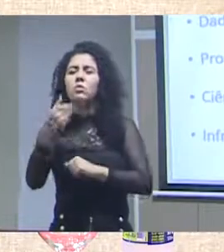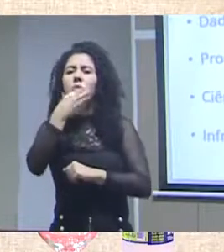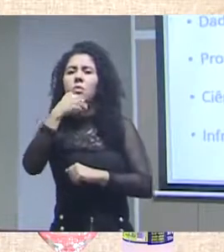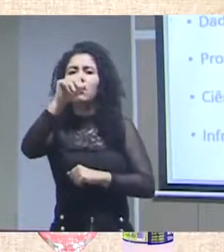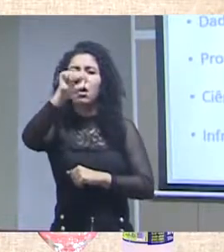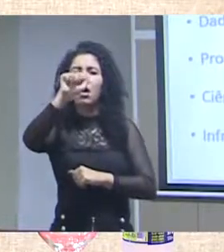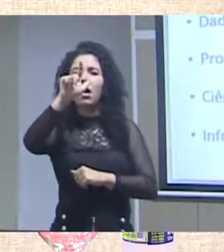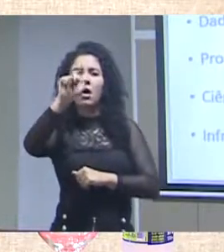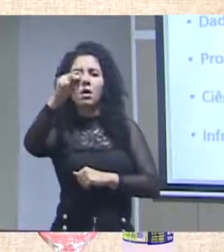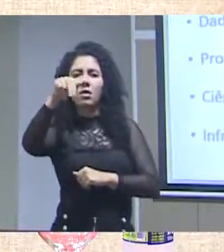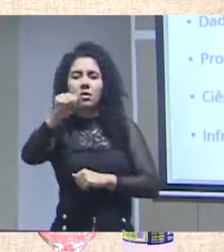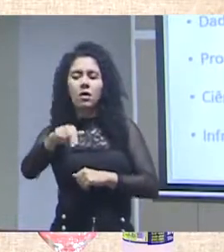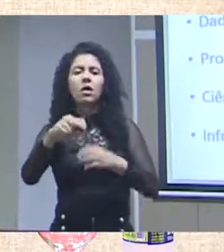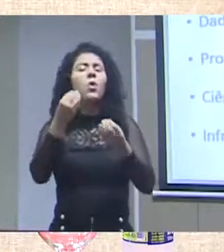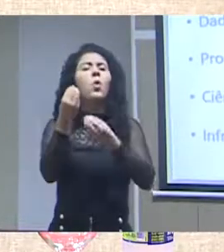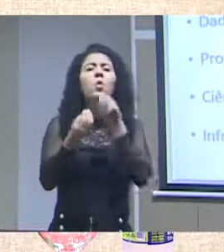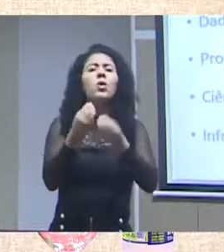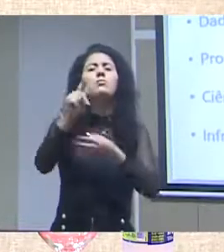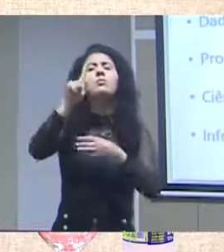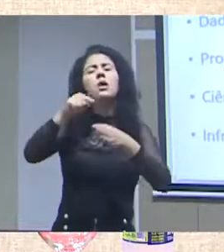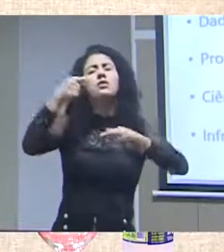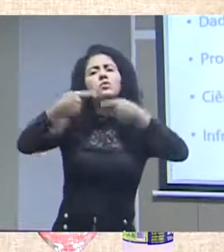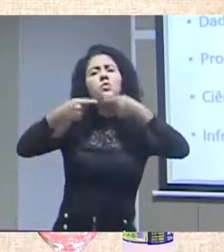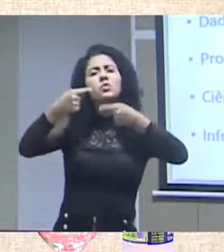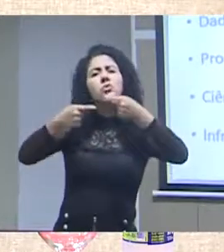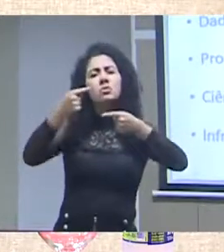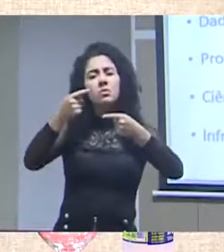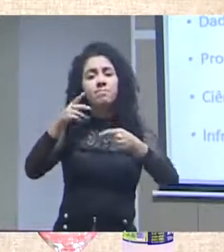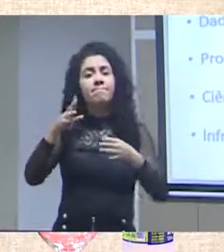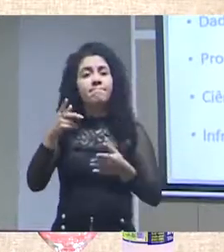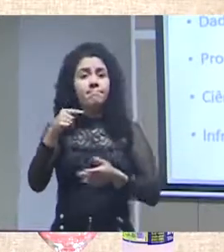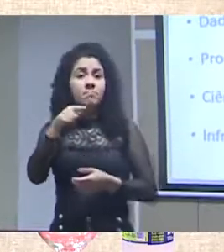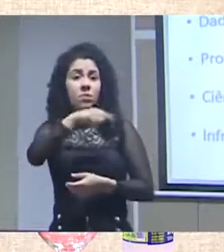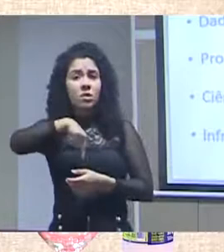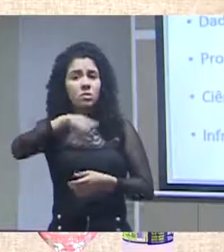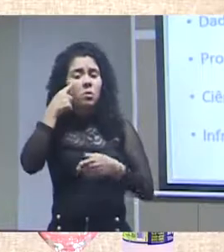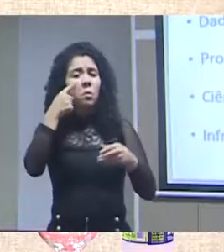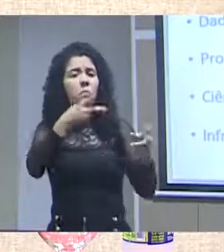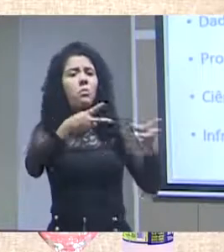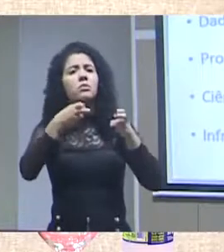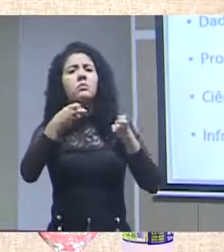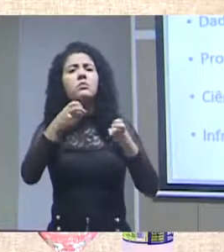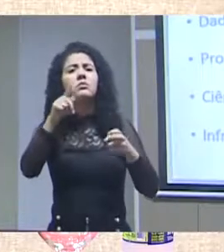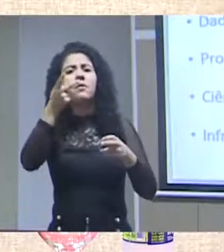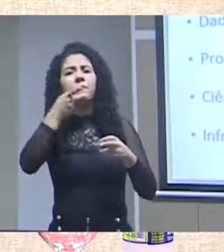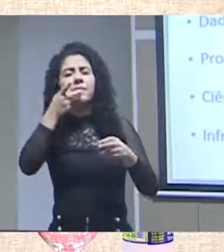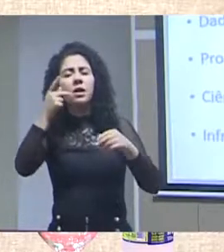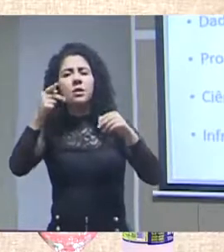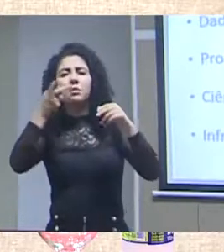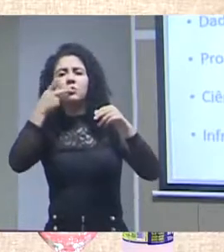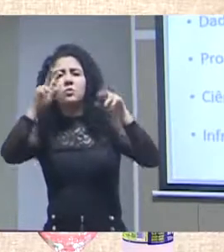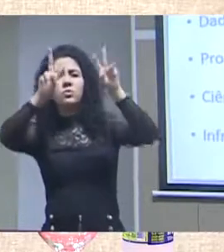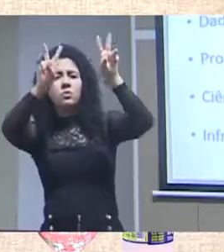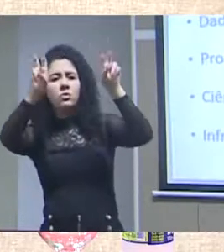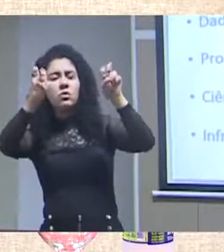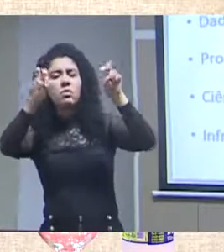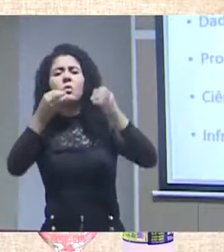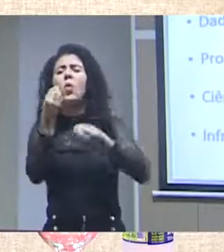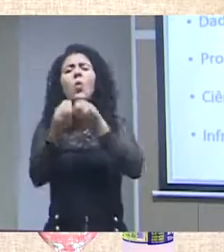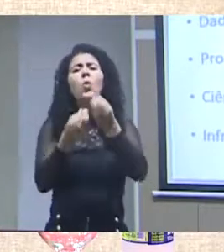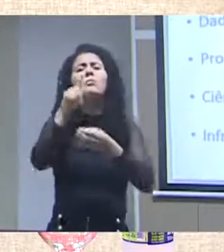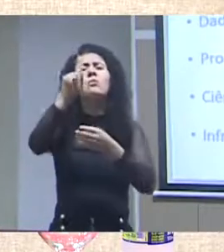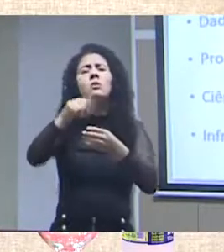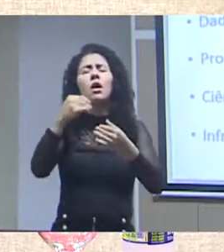ela se sofistica. Como é que a questão das novas licenças, como é que os dados hoje, a